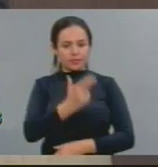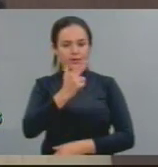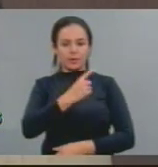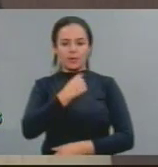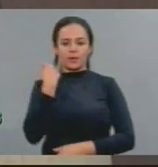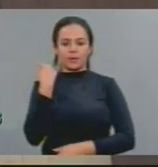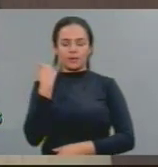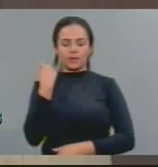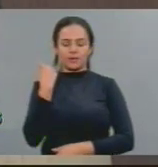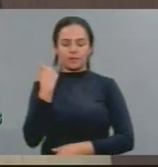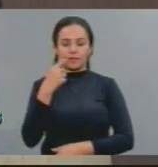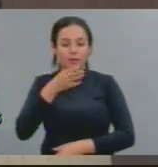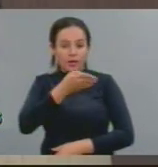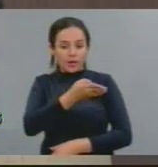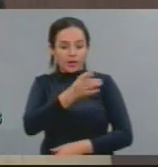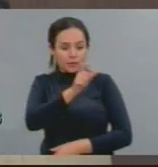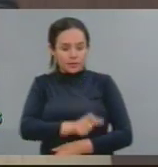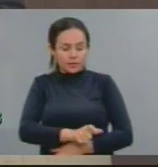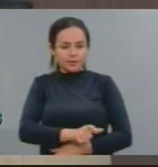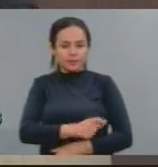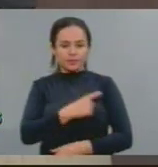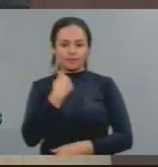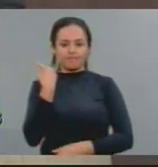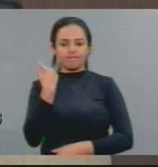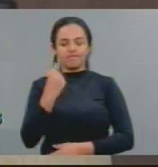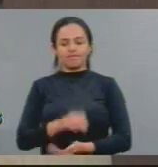José Maria Filho, presente.